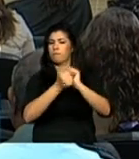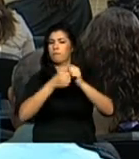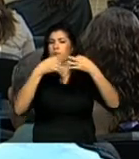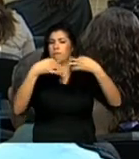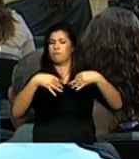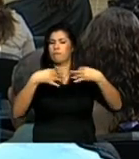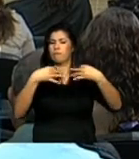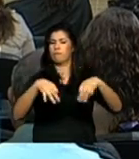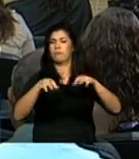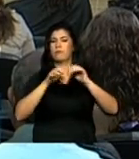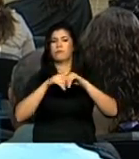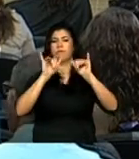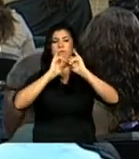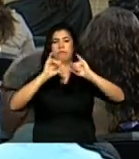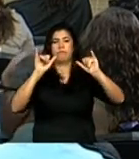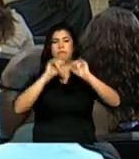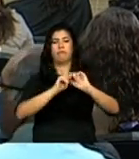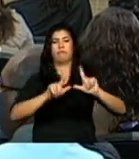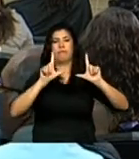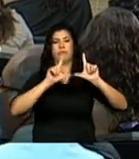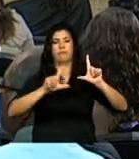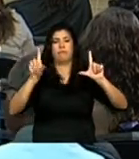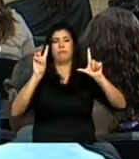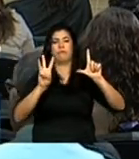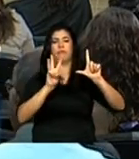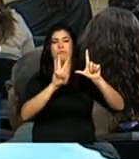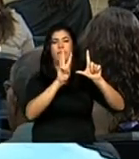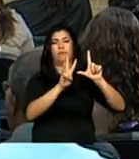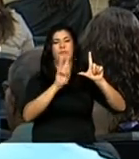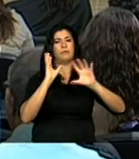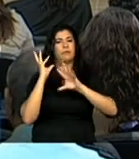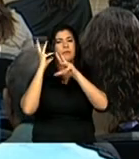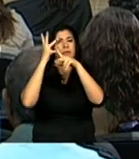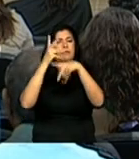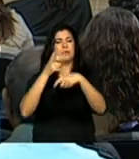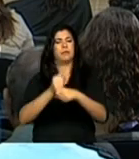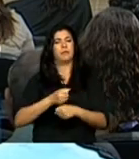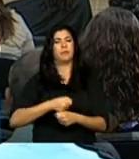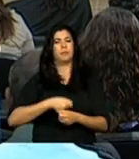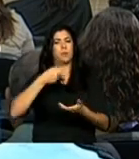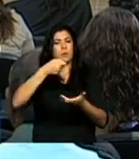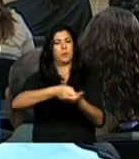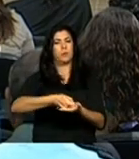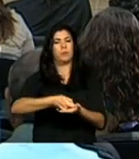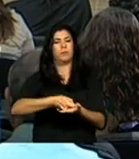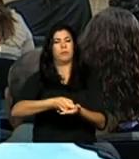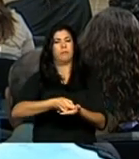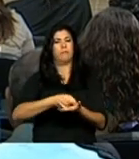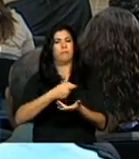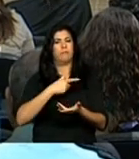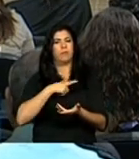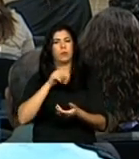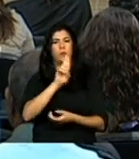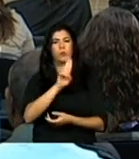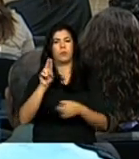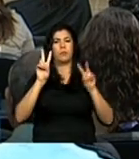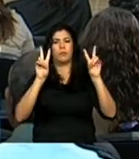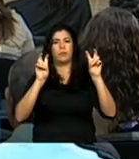lançamento deste portal de memórias da ditadura que é pesadelo